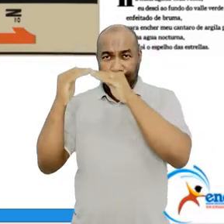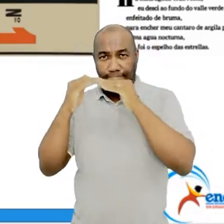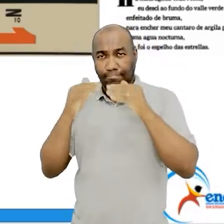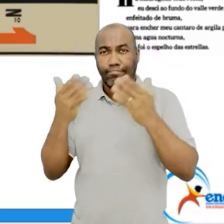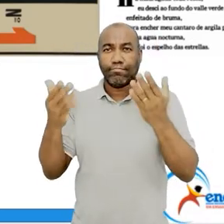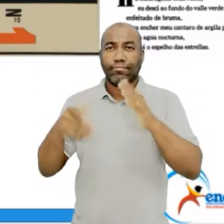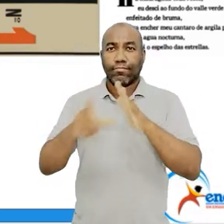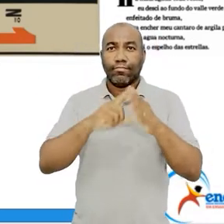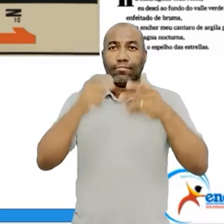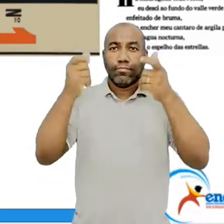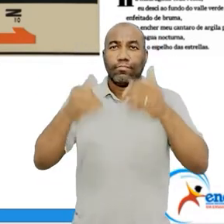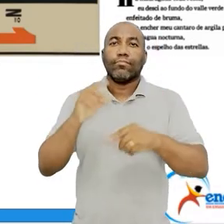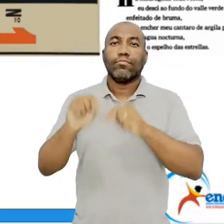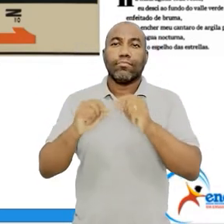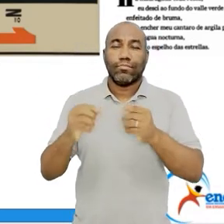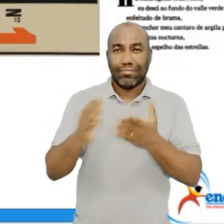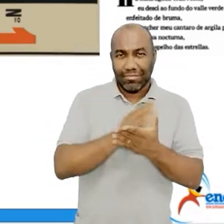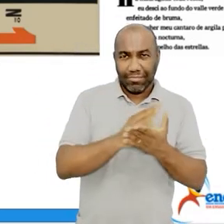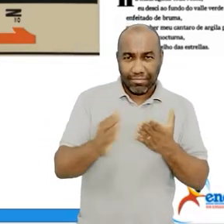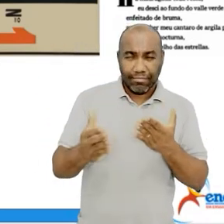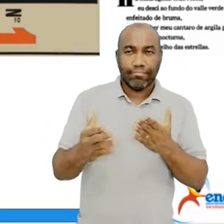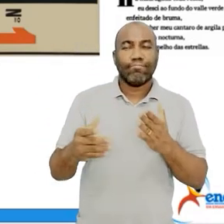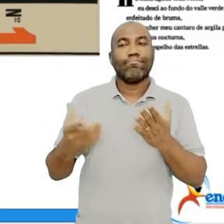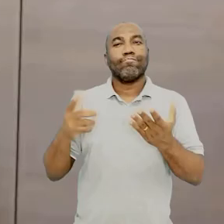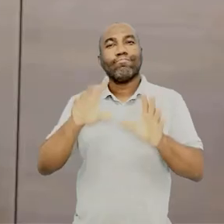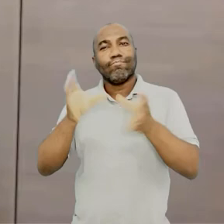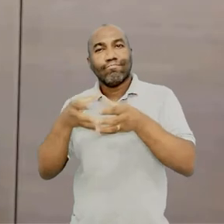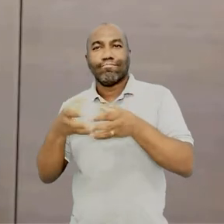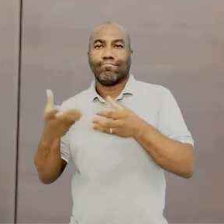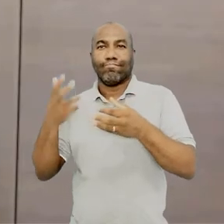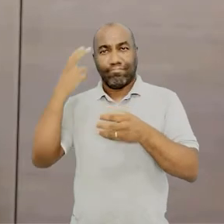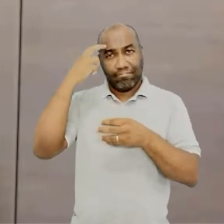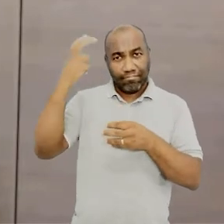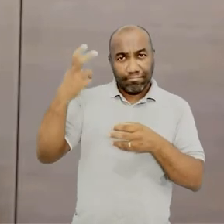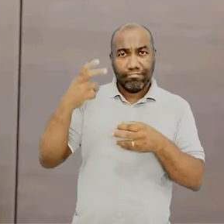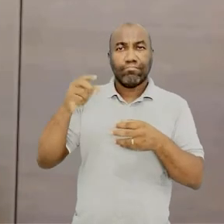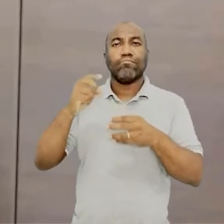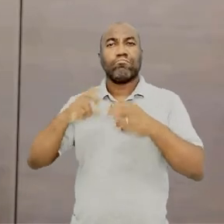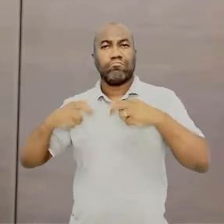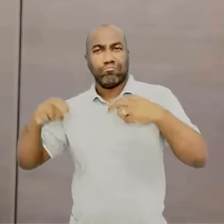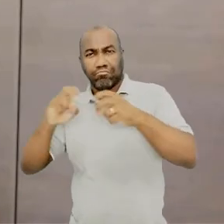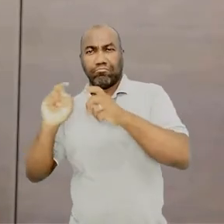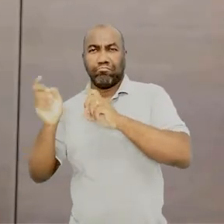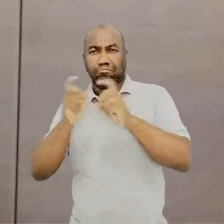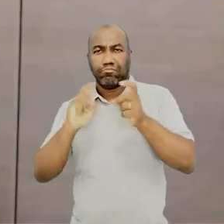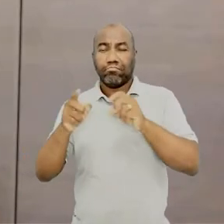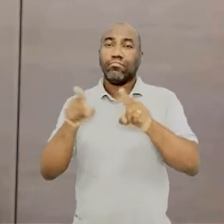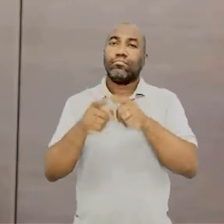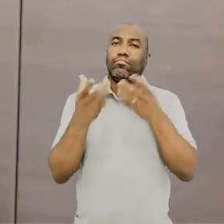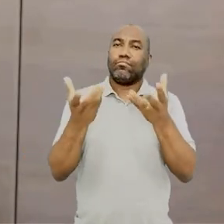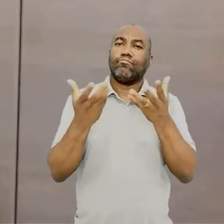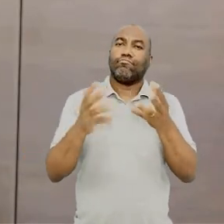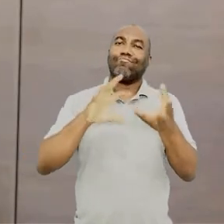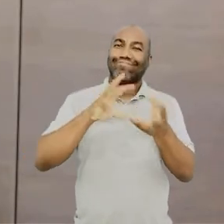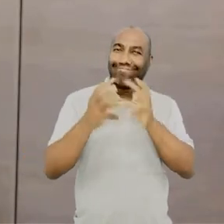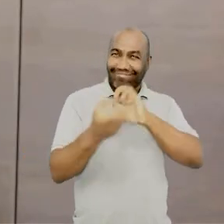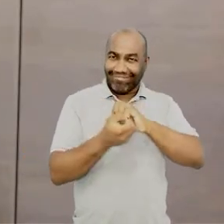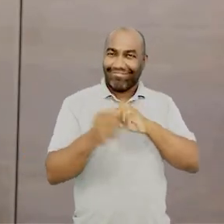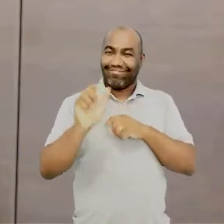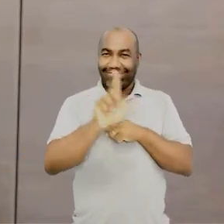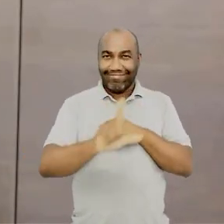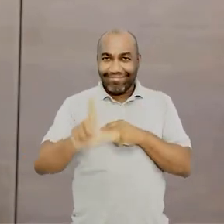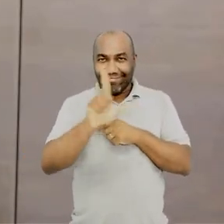você precisa entender? Essa galera, apesar de burguês, intelectual e tudo mais, eles queriam difundir a literatura. Queriam que